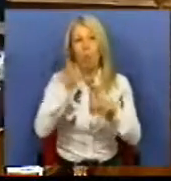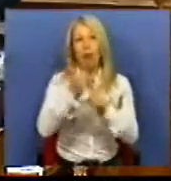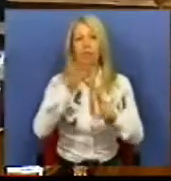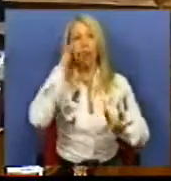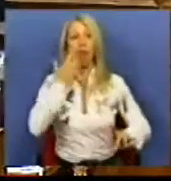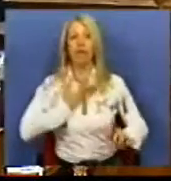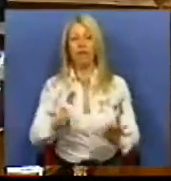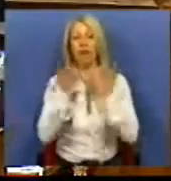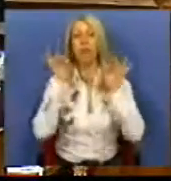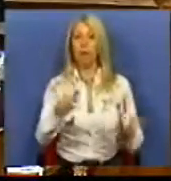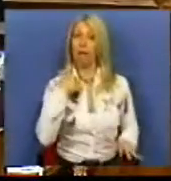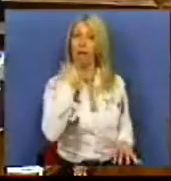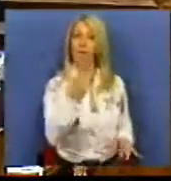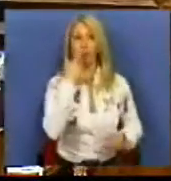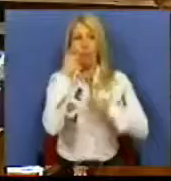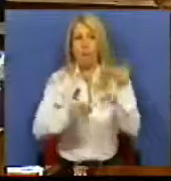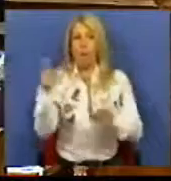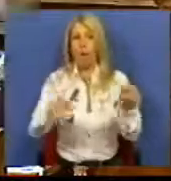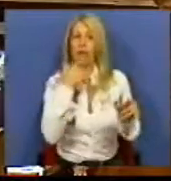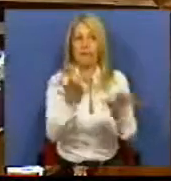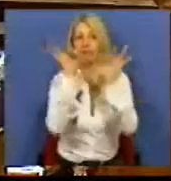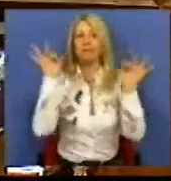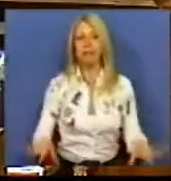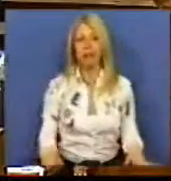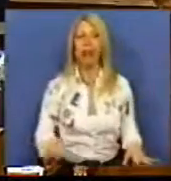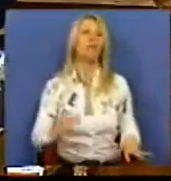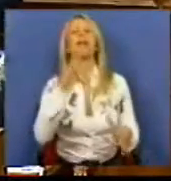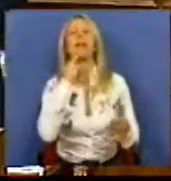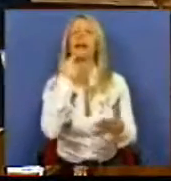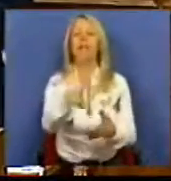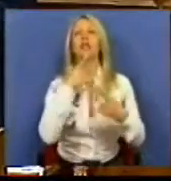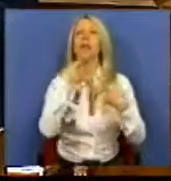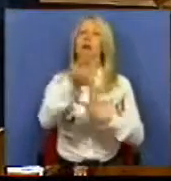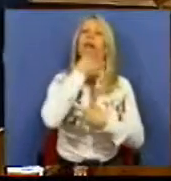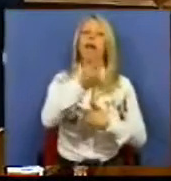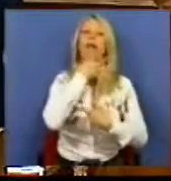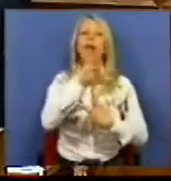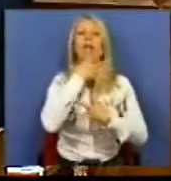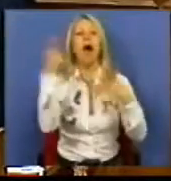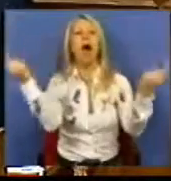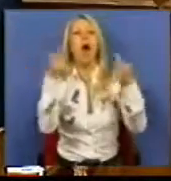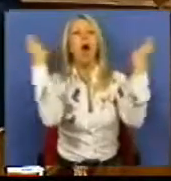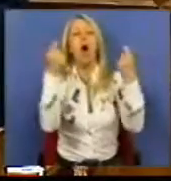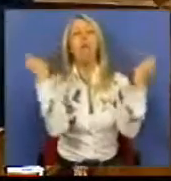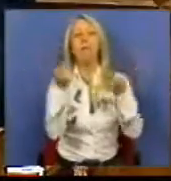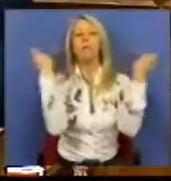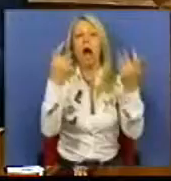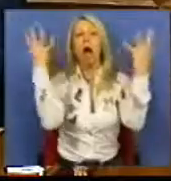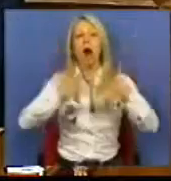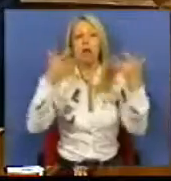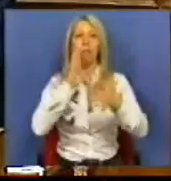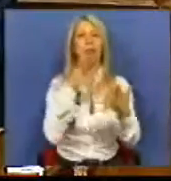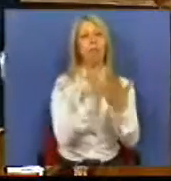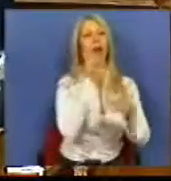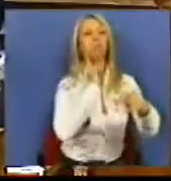diz o nosso povo, anunciar um orçamento que promete sol na eira e chuva no naval. Não há sol na eira nem chuva no naval